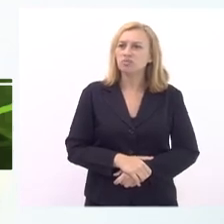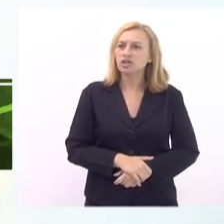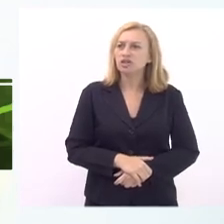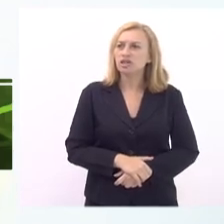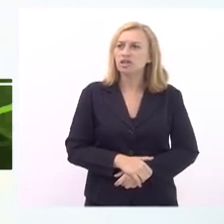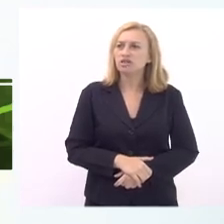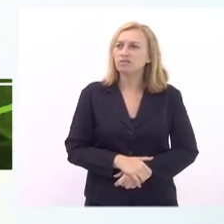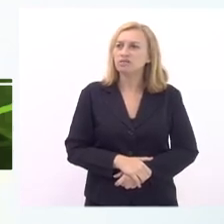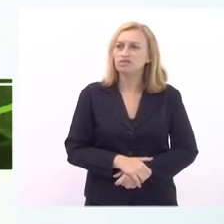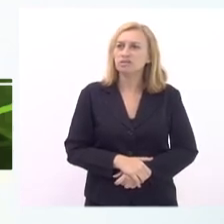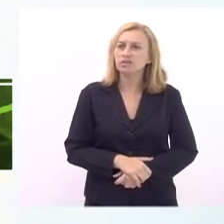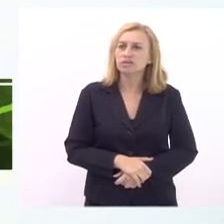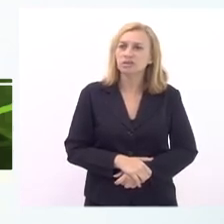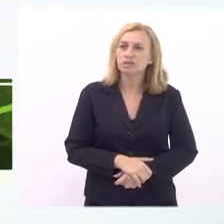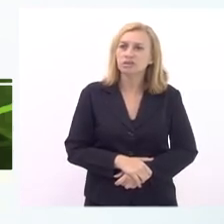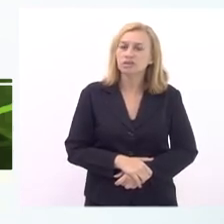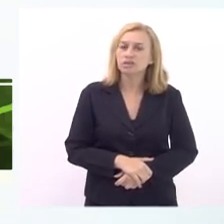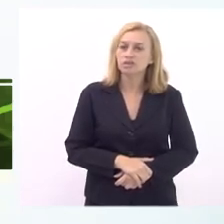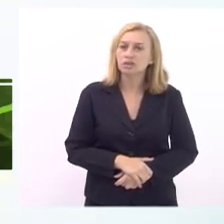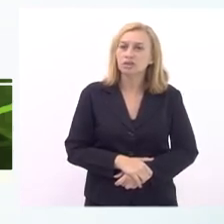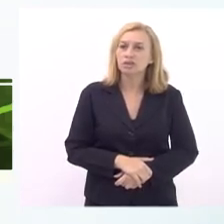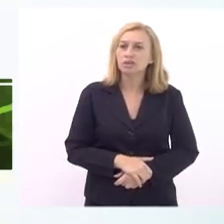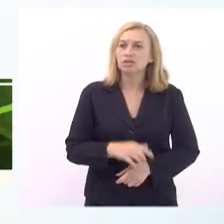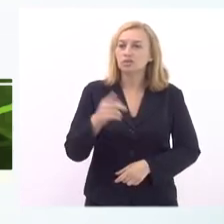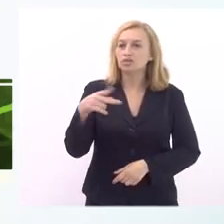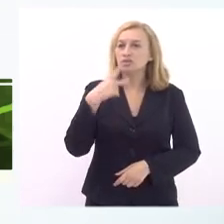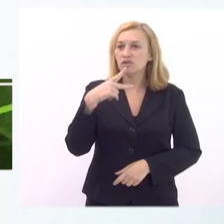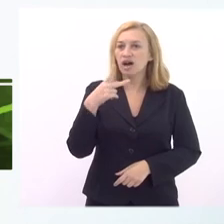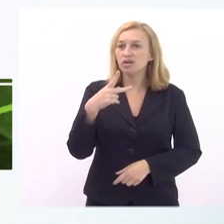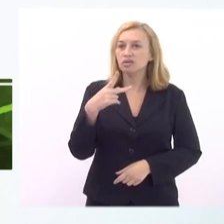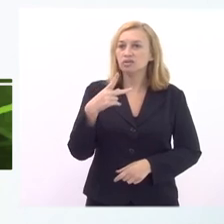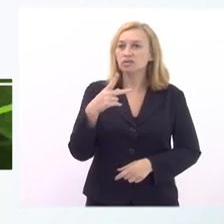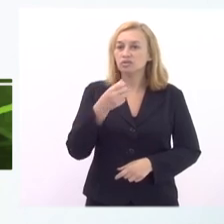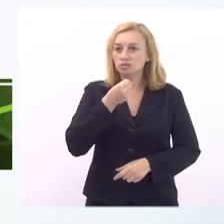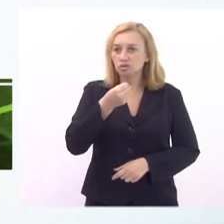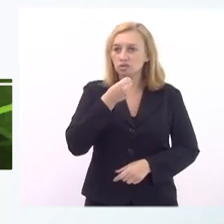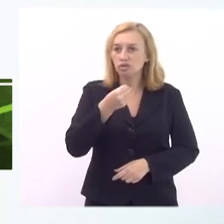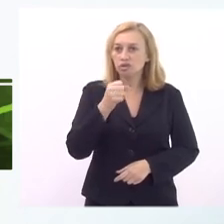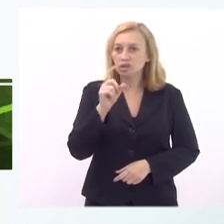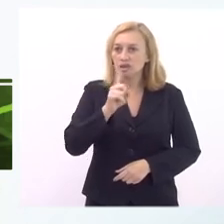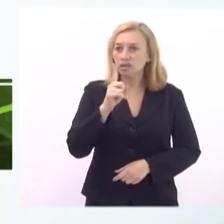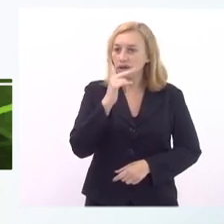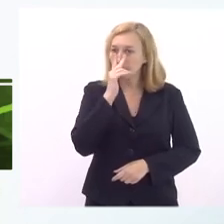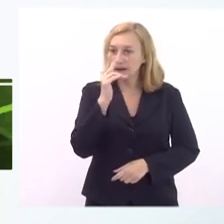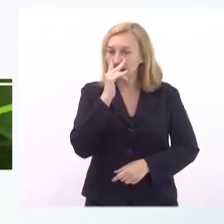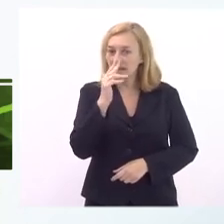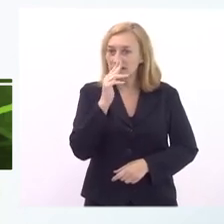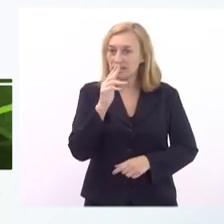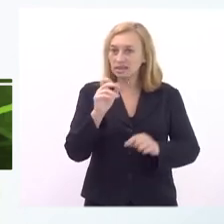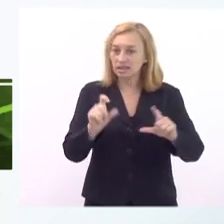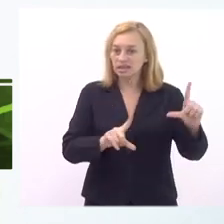microfone não aparece na TV como aquela aquela que o Zoom